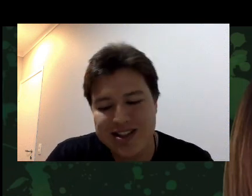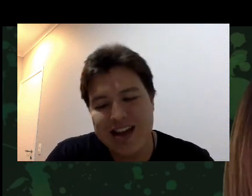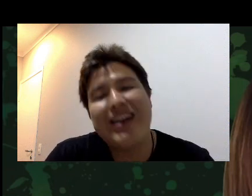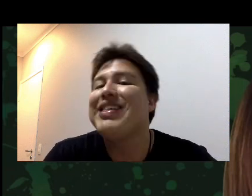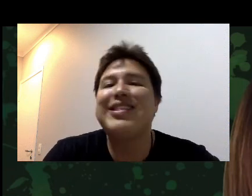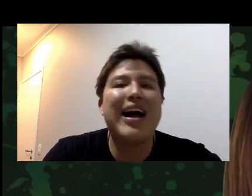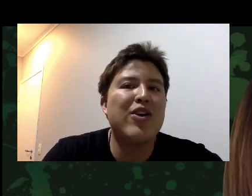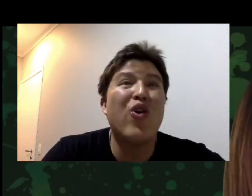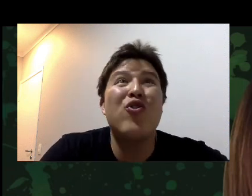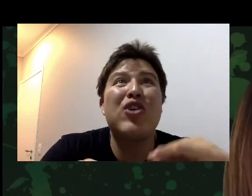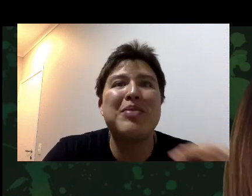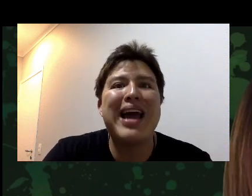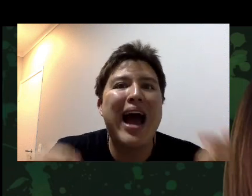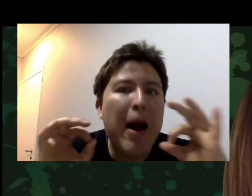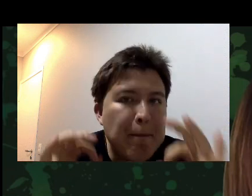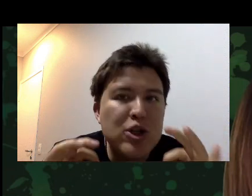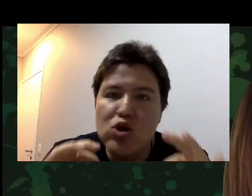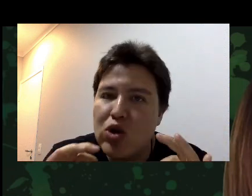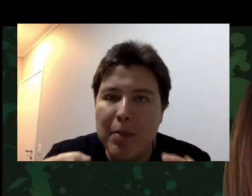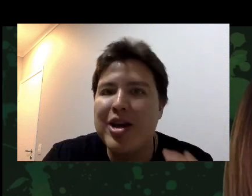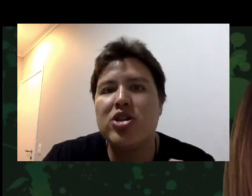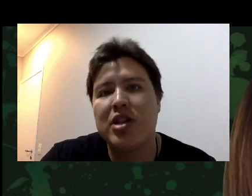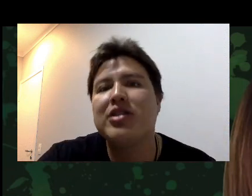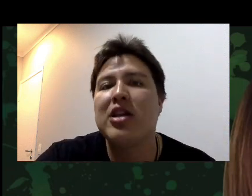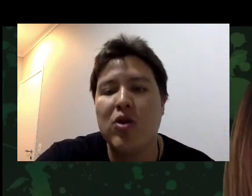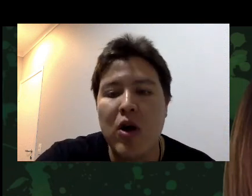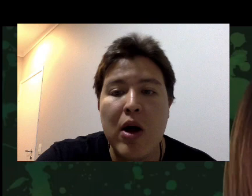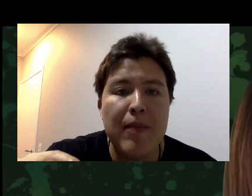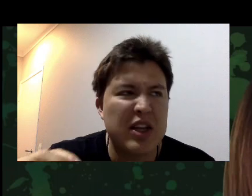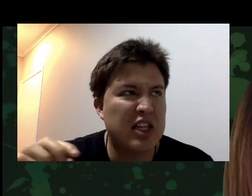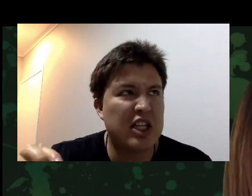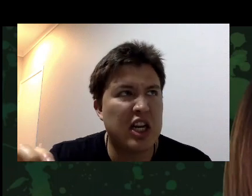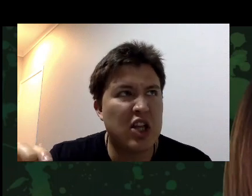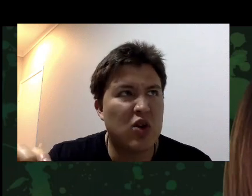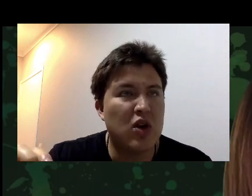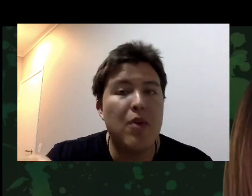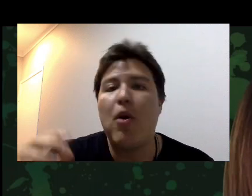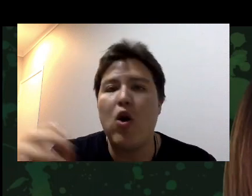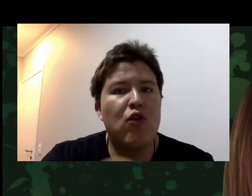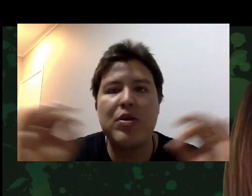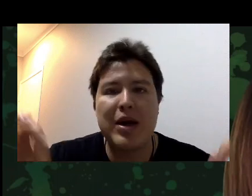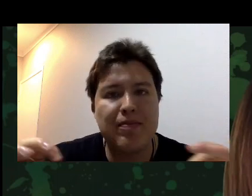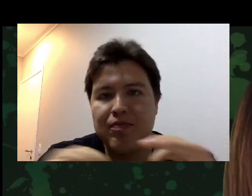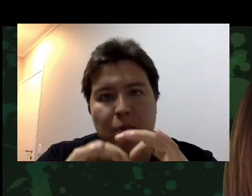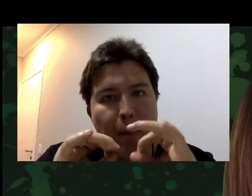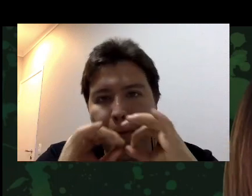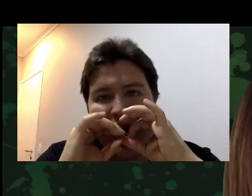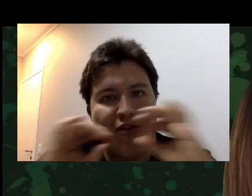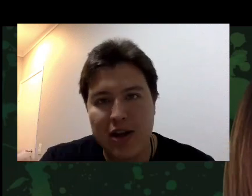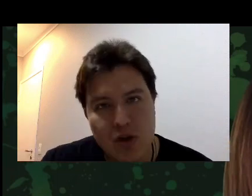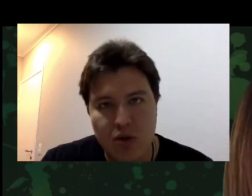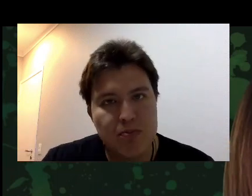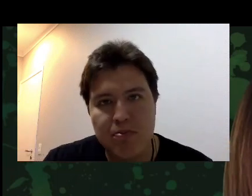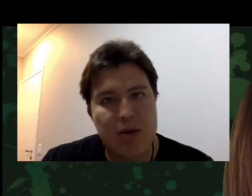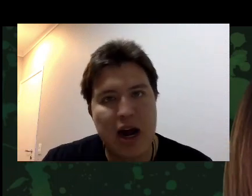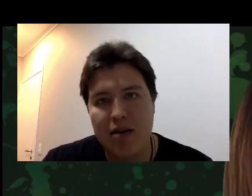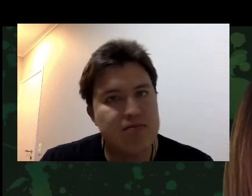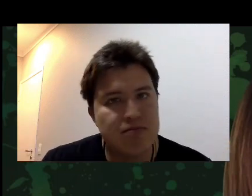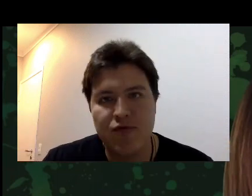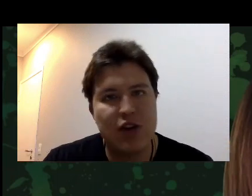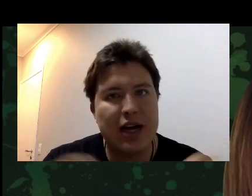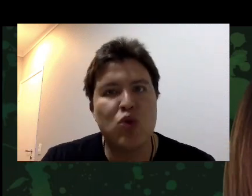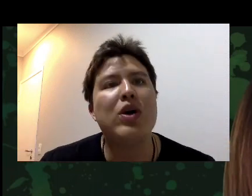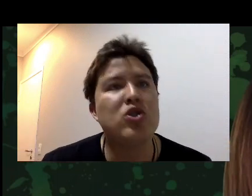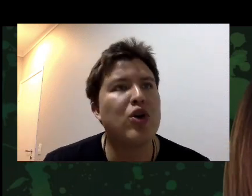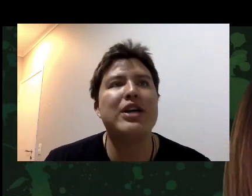faz de hereditário um filme absurdamente entretenido. Entretenido. Bom, um filme perfeito para